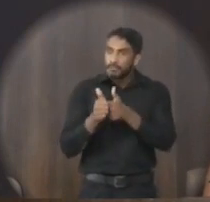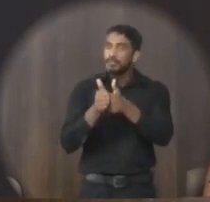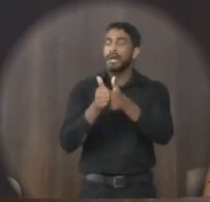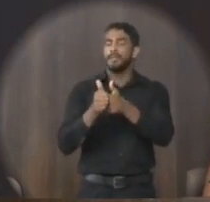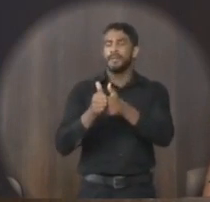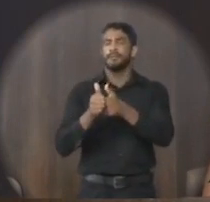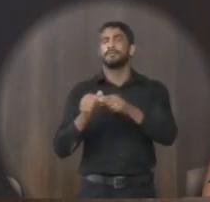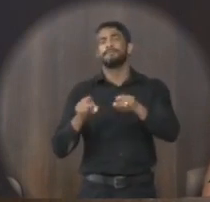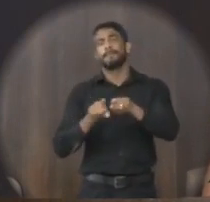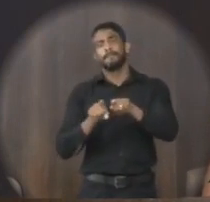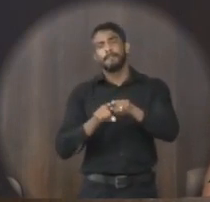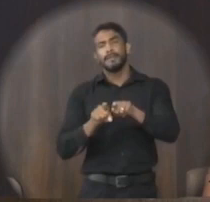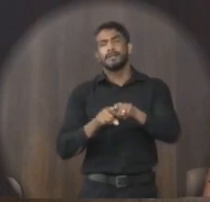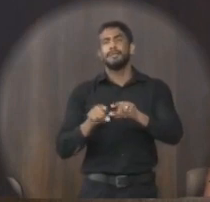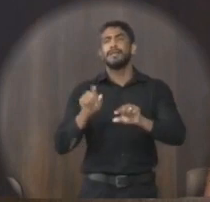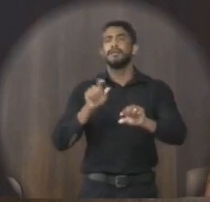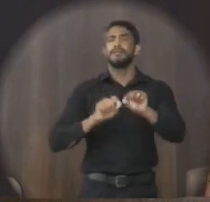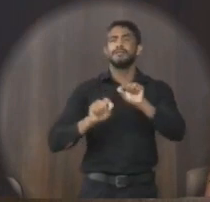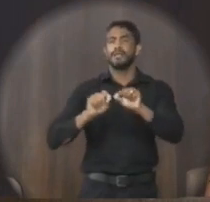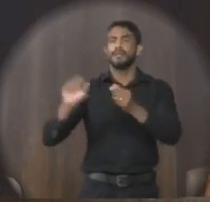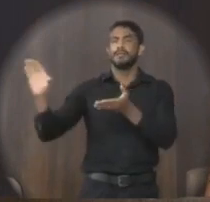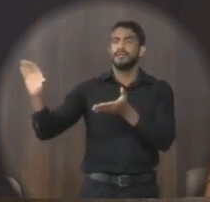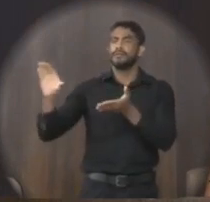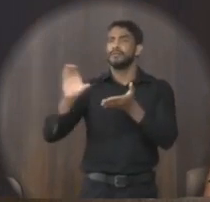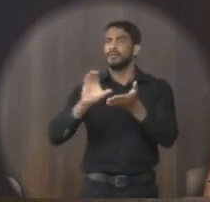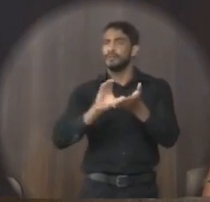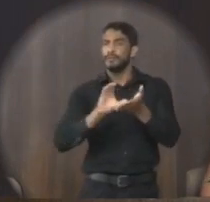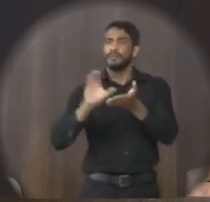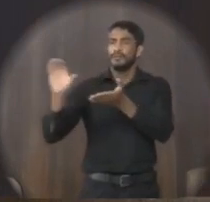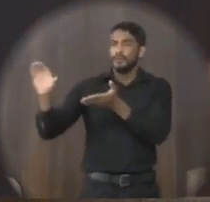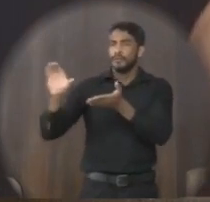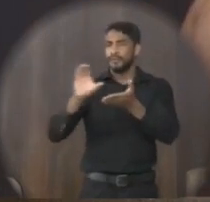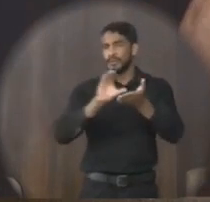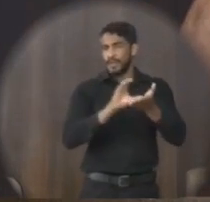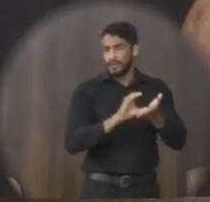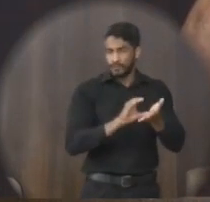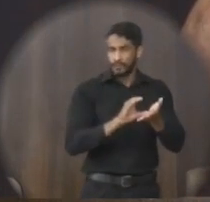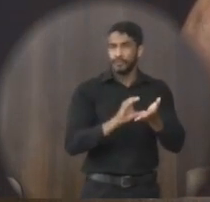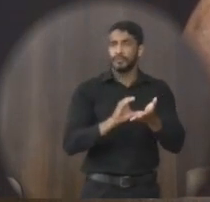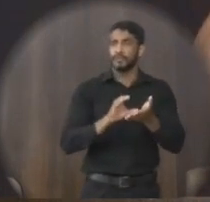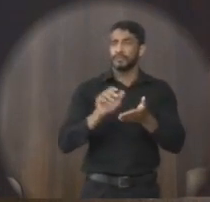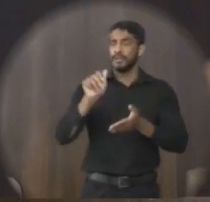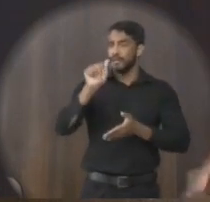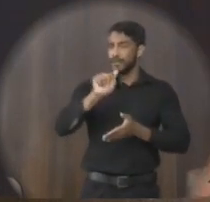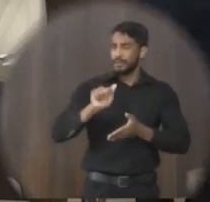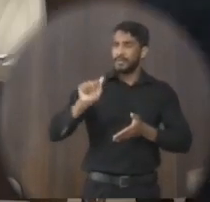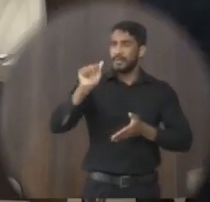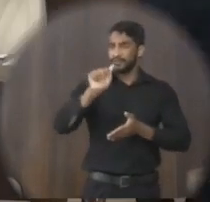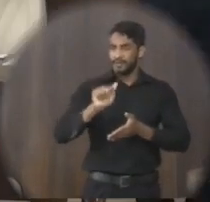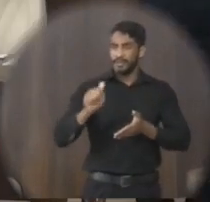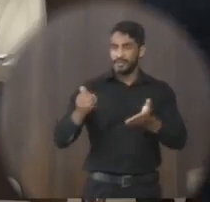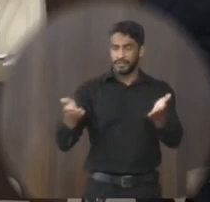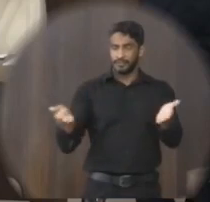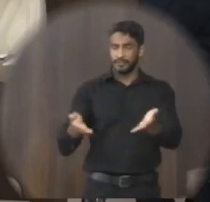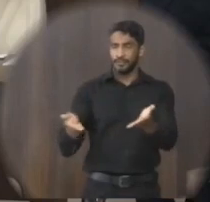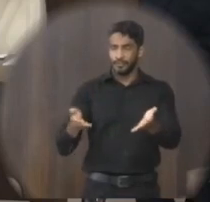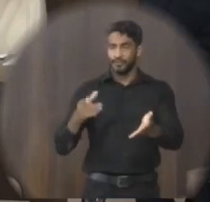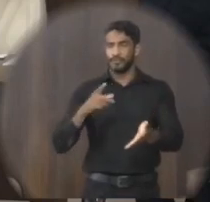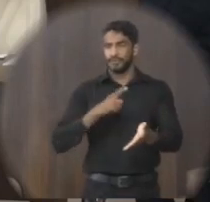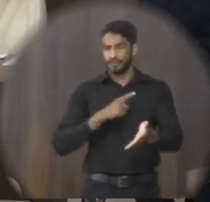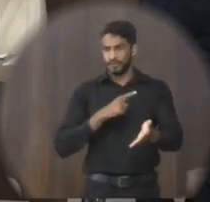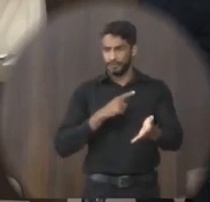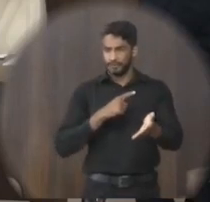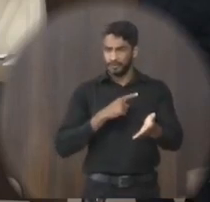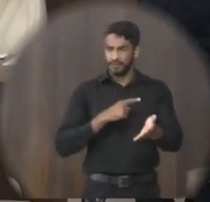E também pela questão dos recursos que a associação hoje tem em